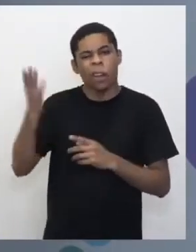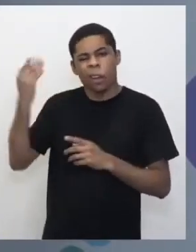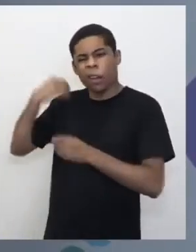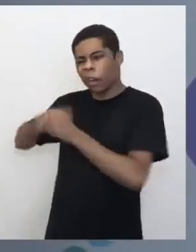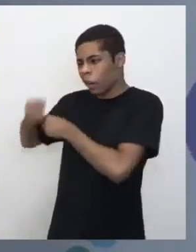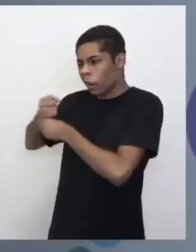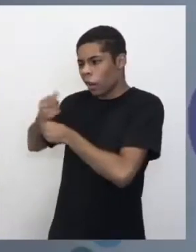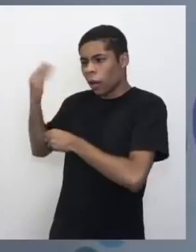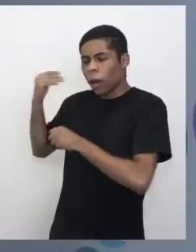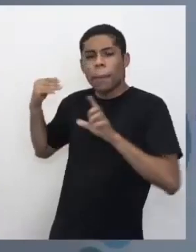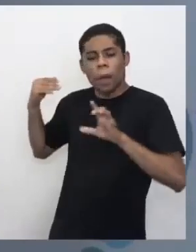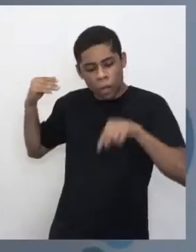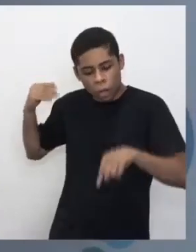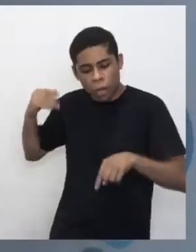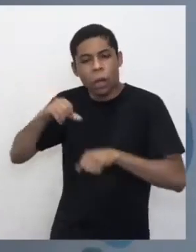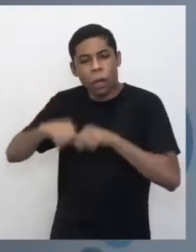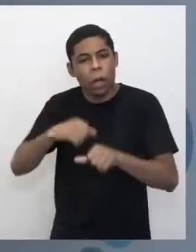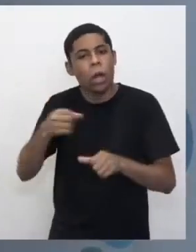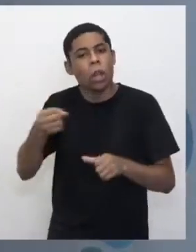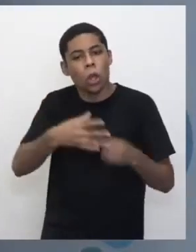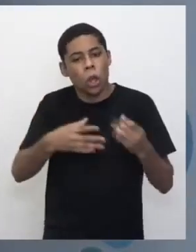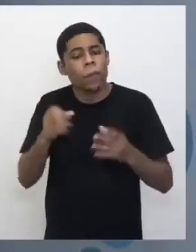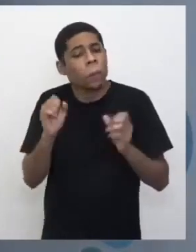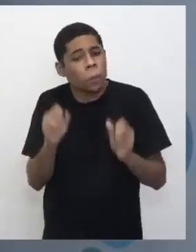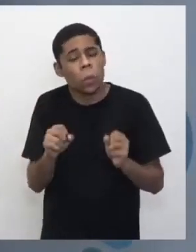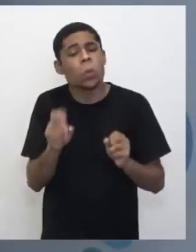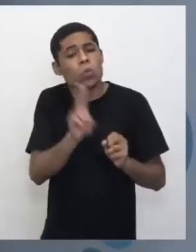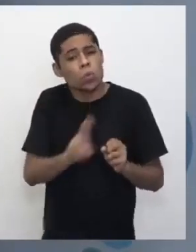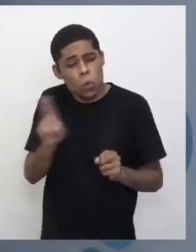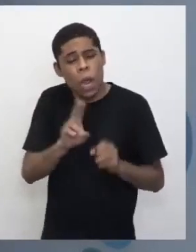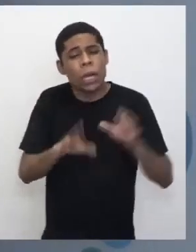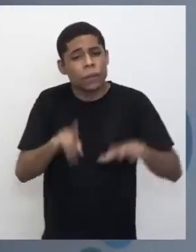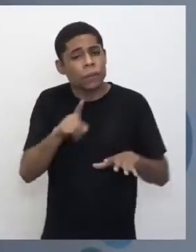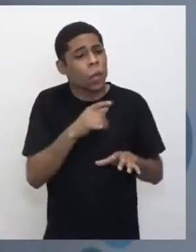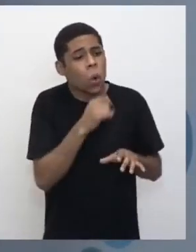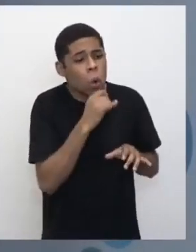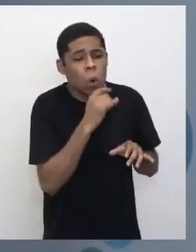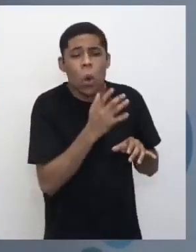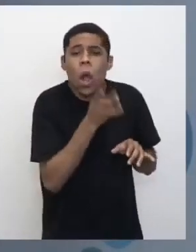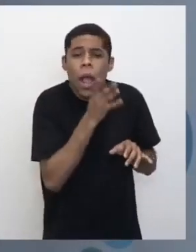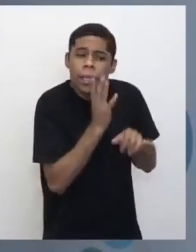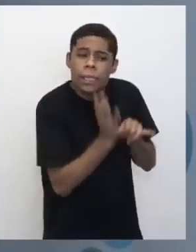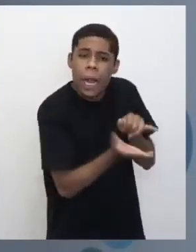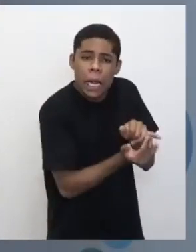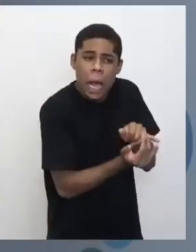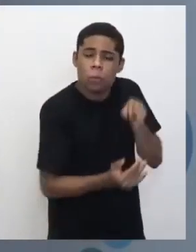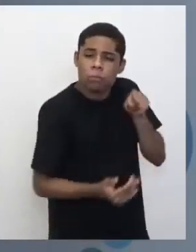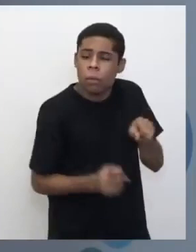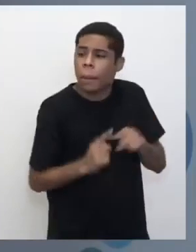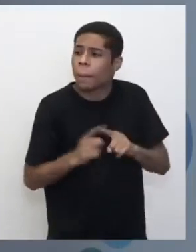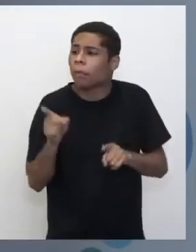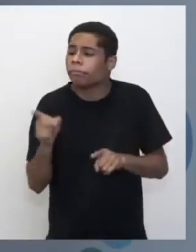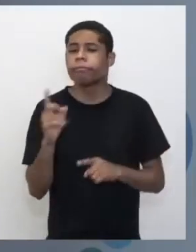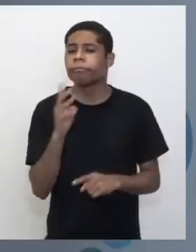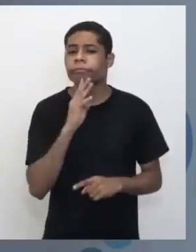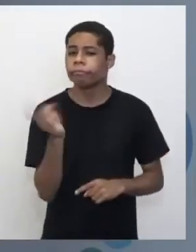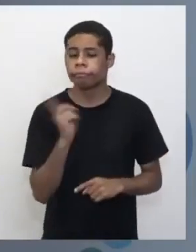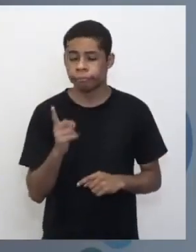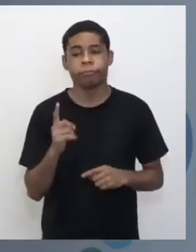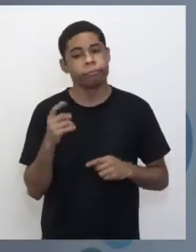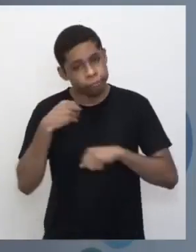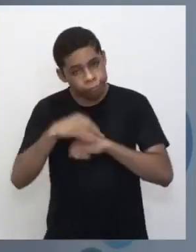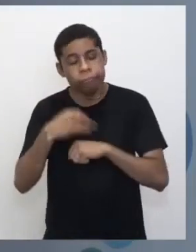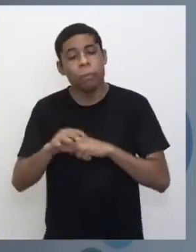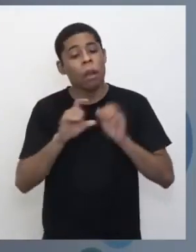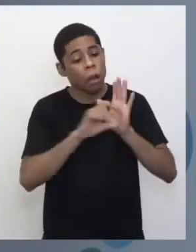sabe que ainda existem algumas dúvidas na hora de utilizar, às vezes você usa um canal, mas às vezes você nem conhece o outro. Além do aplicativo, que a gente tem um monte de